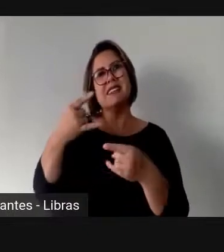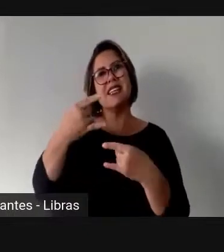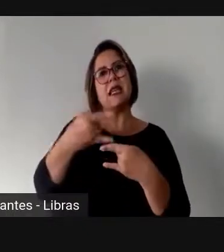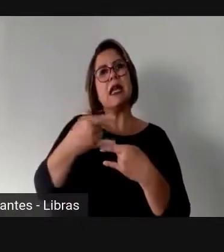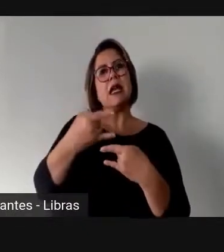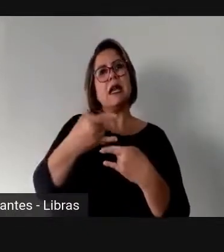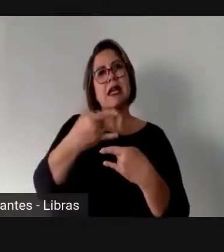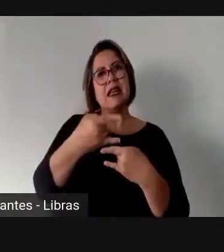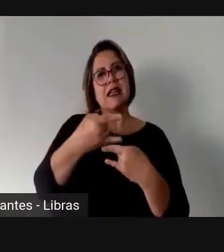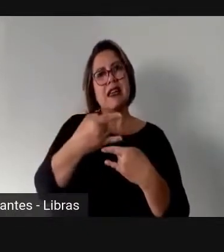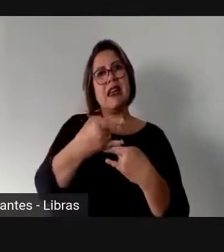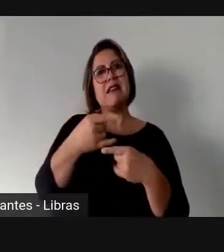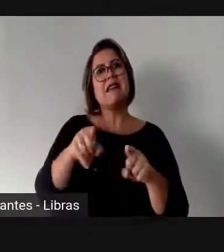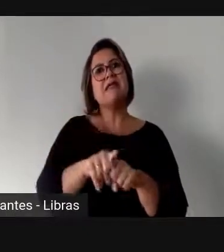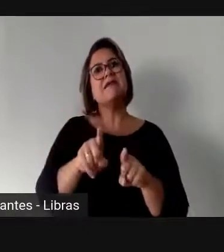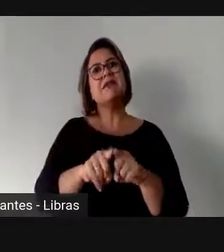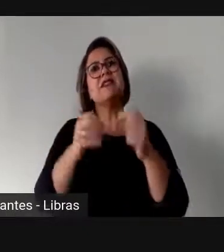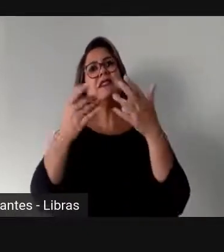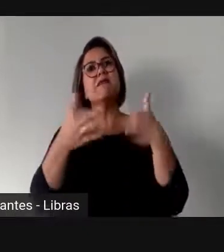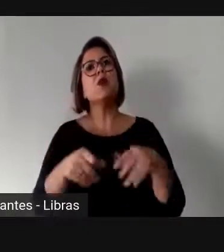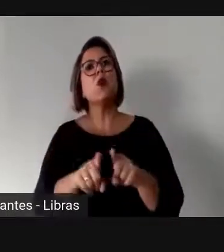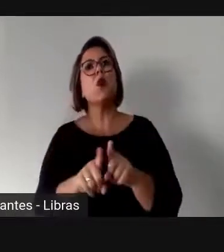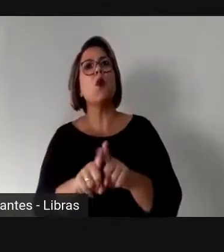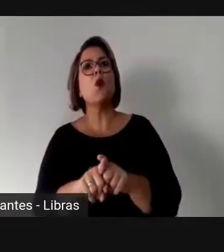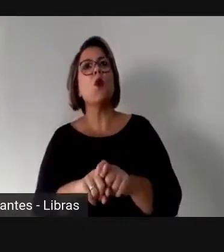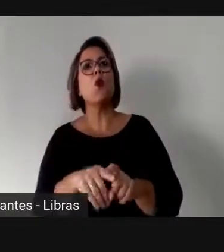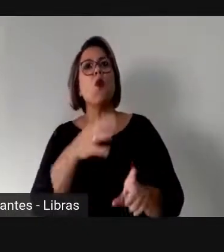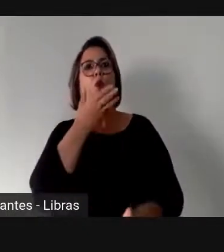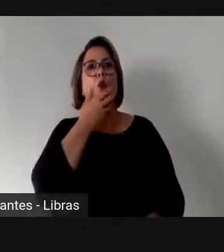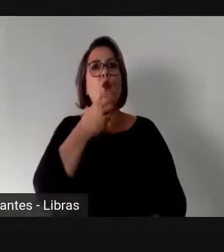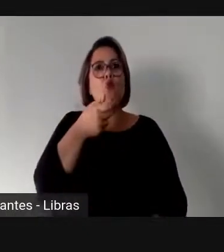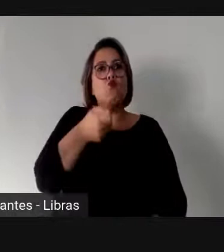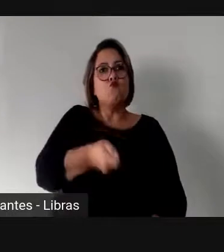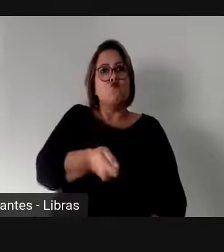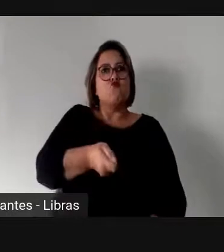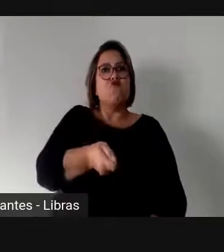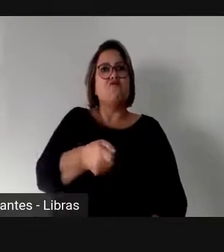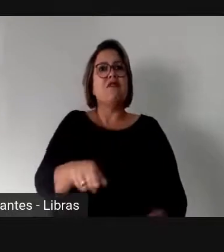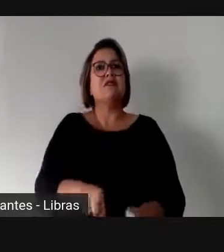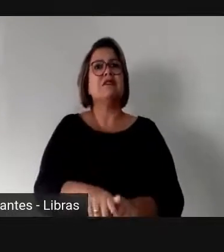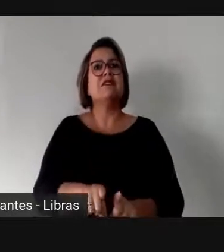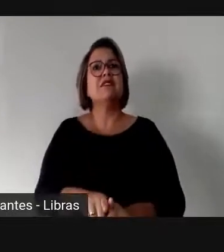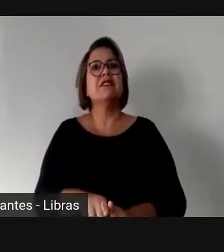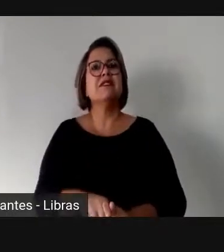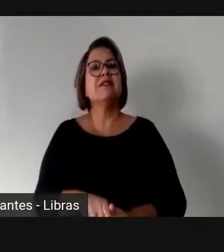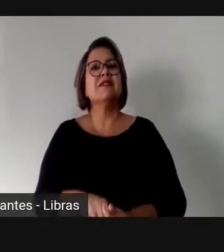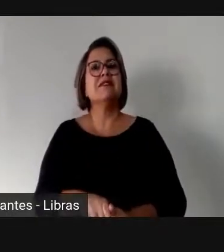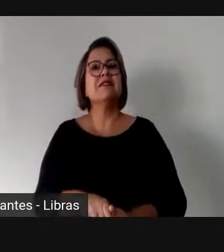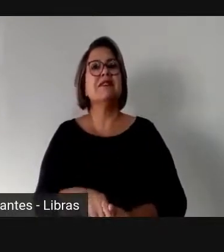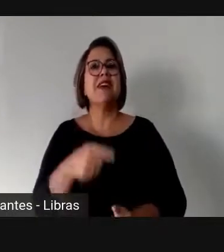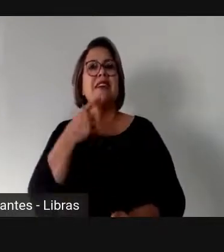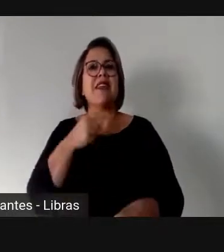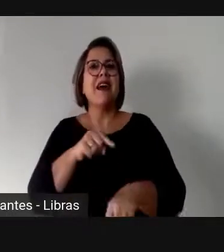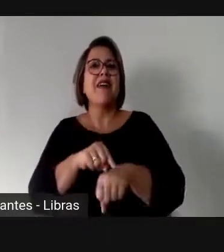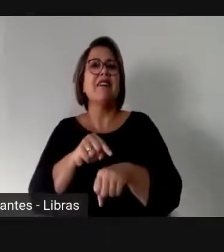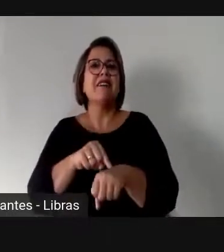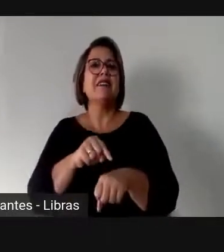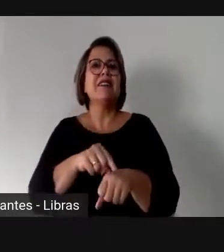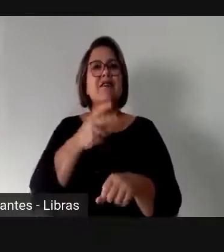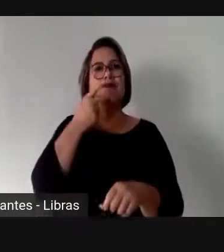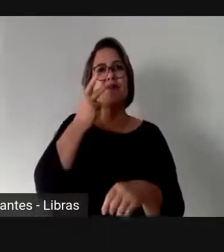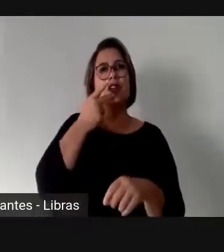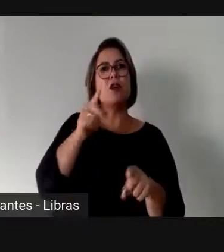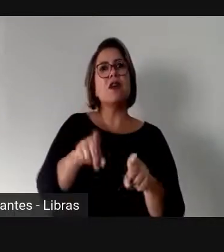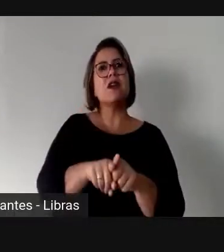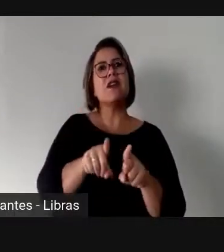teve uma fala muito legal, mas o machismo é tão estrutural que ele deu uma escorregada na fala dele quando eu